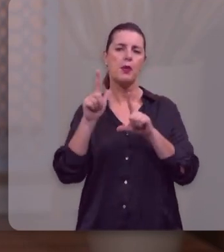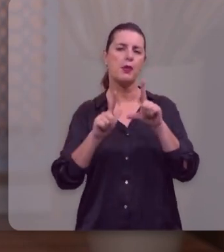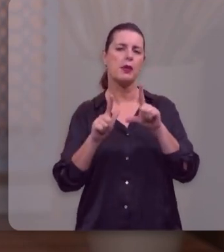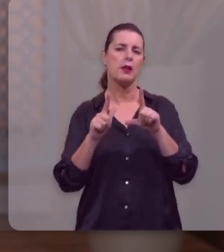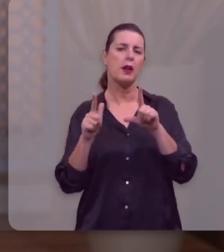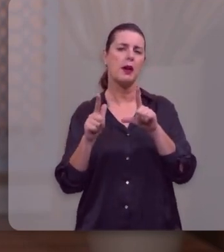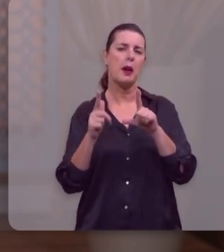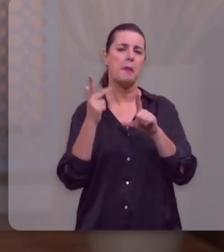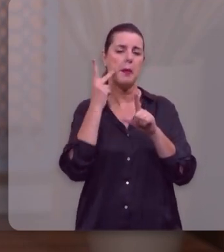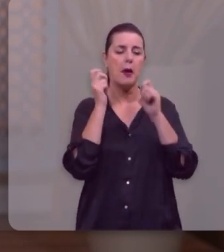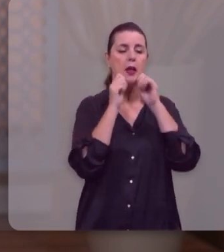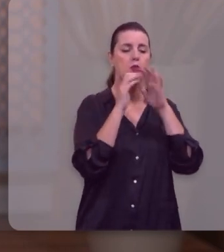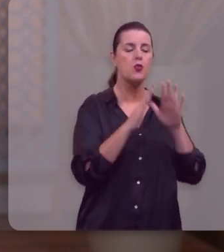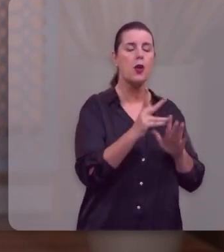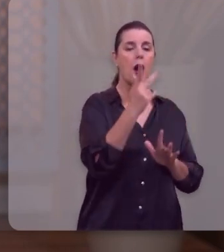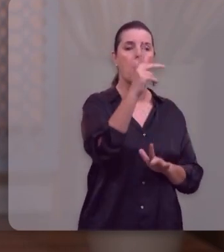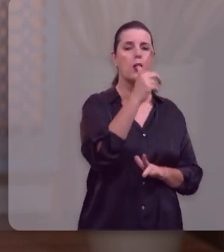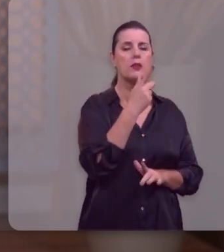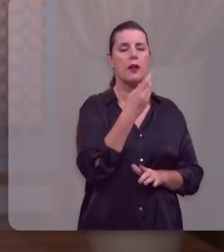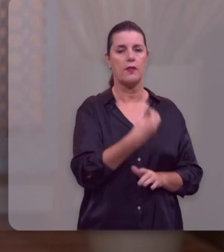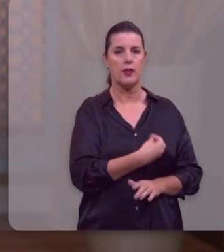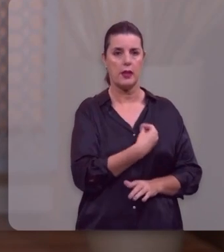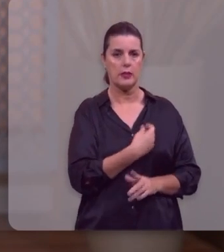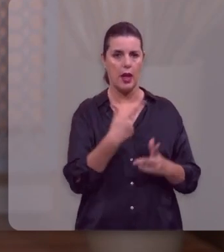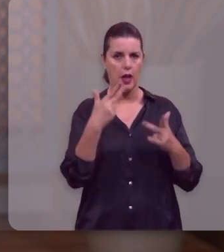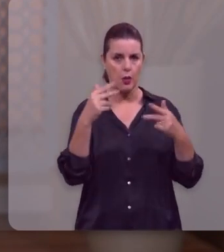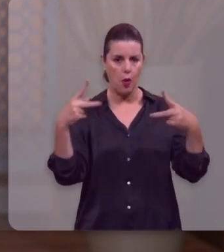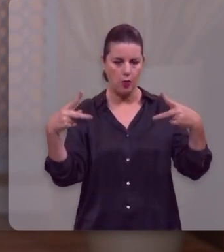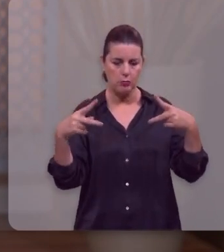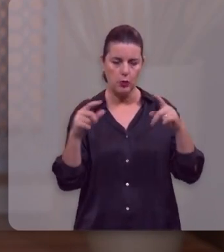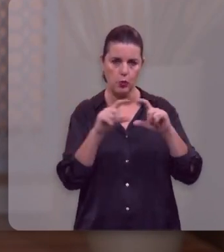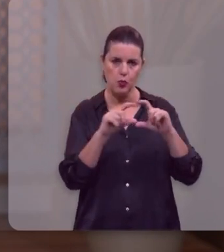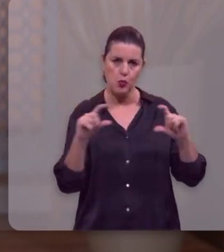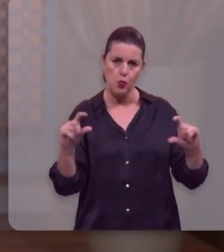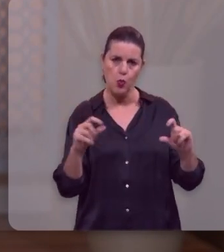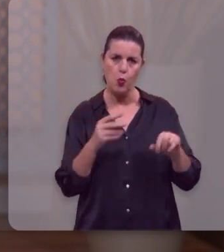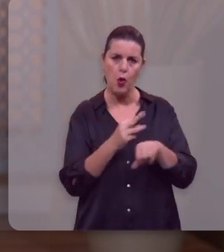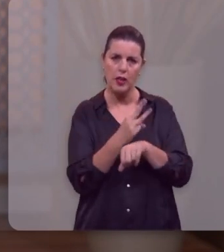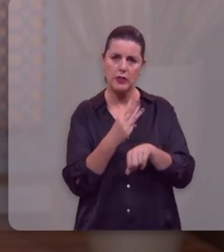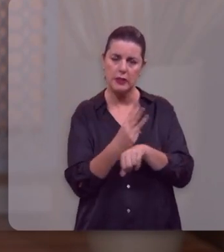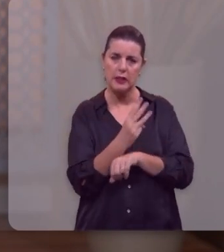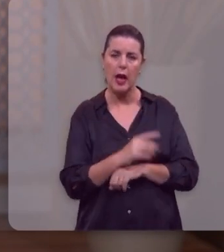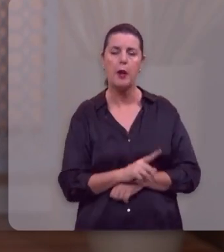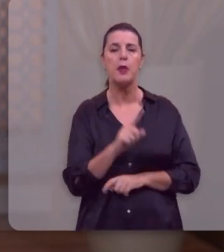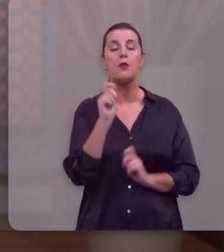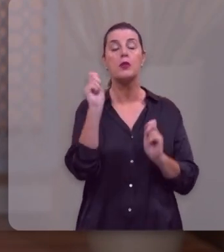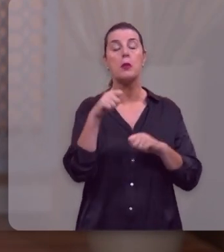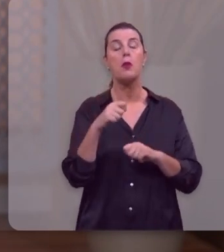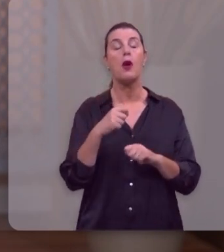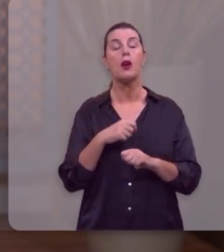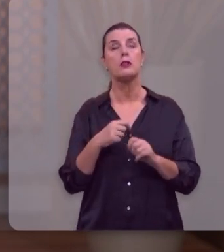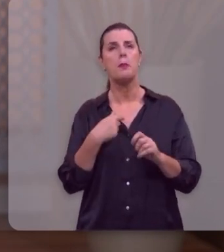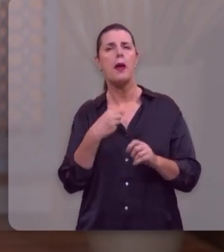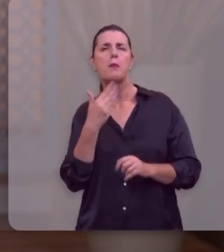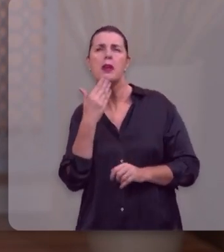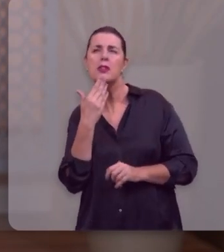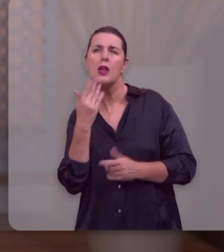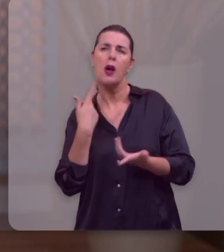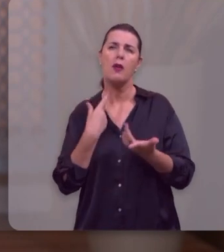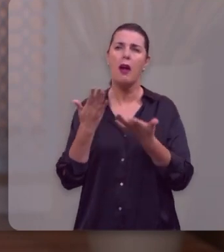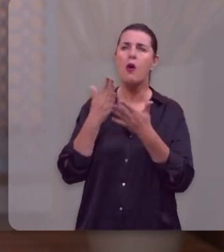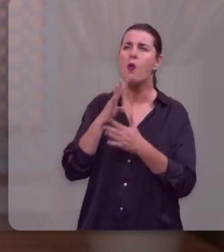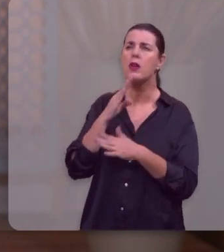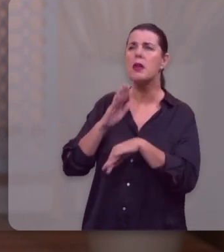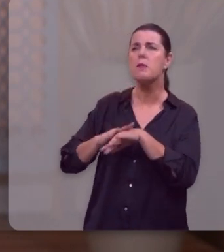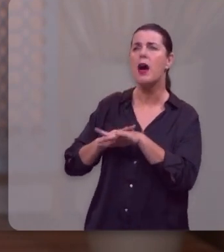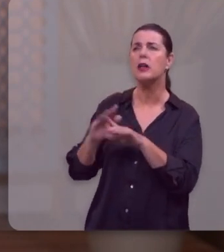tem abençoado tantas vidas, pelo mesmo número, pelo mesmo WhatsApp, você informa que quer conhecer um pouquinho mais sobre